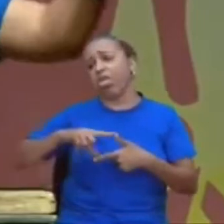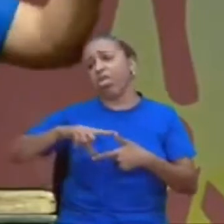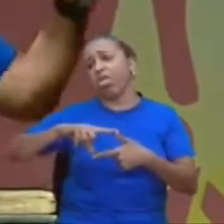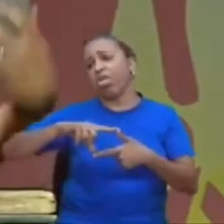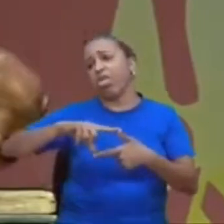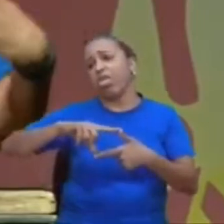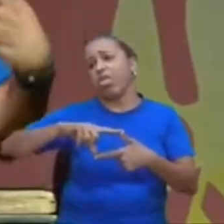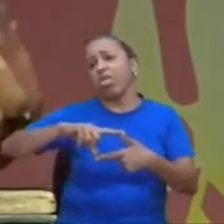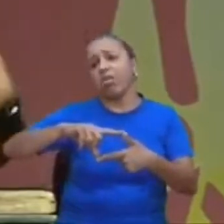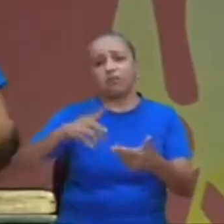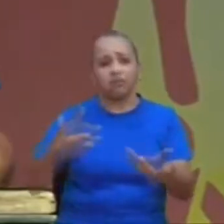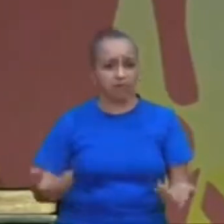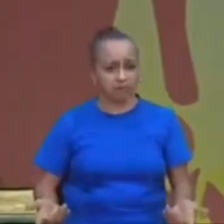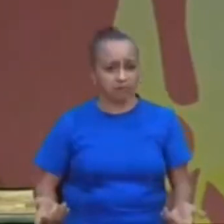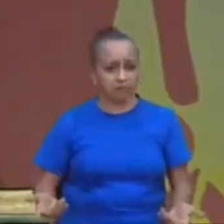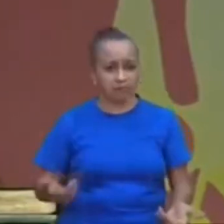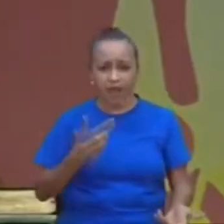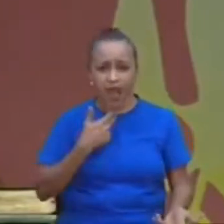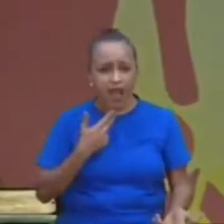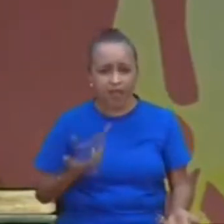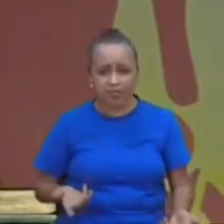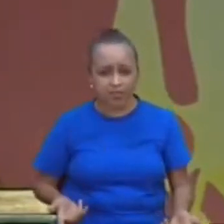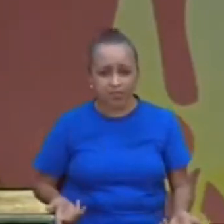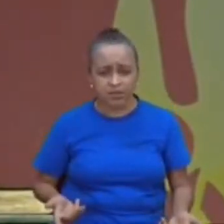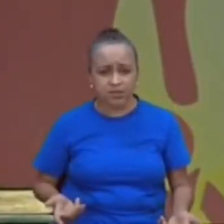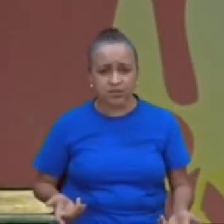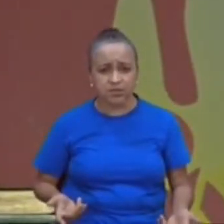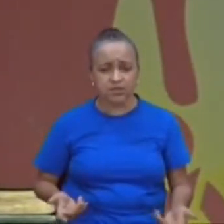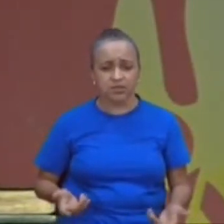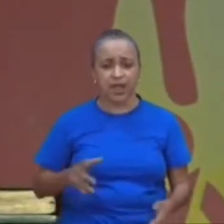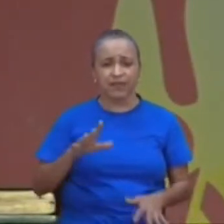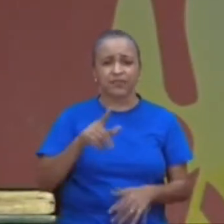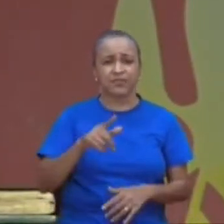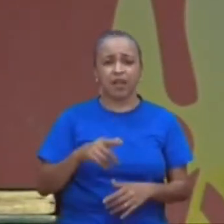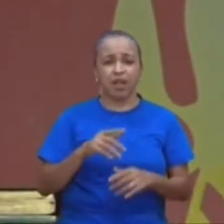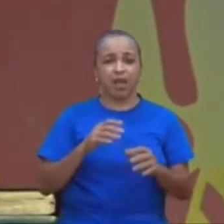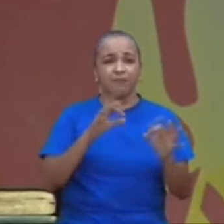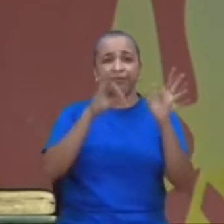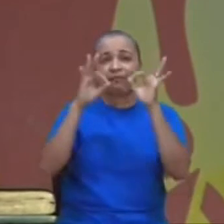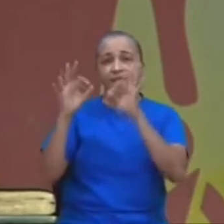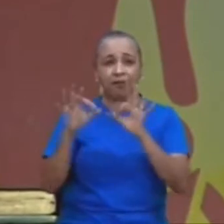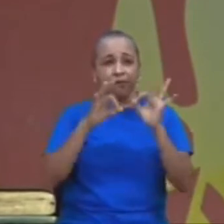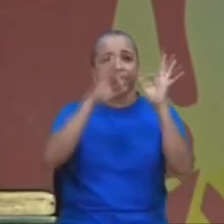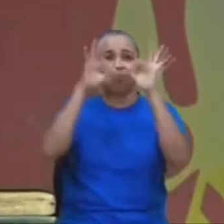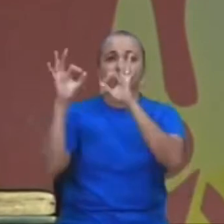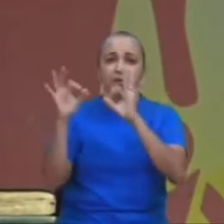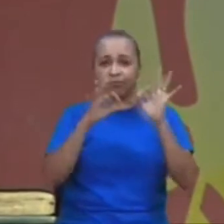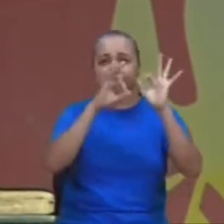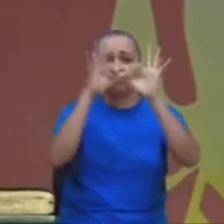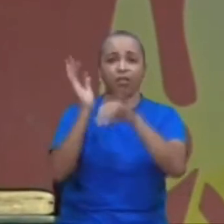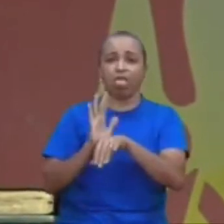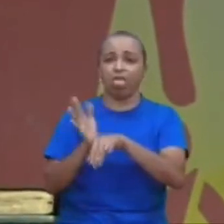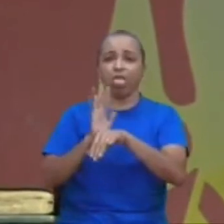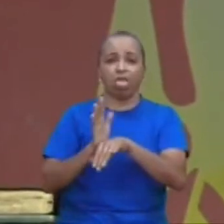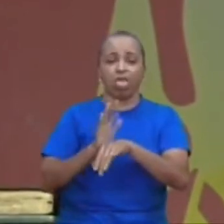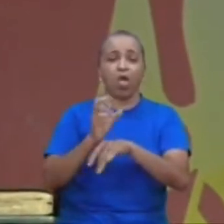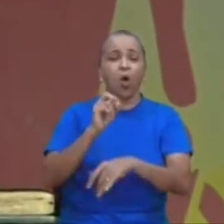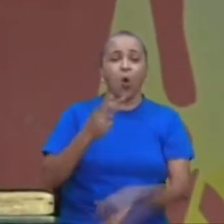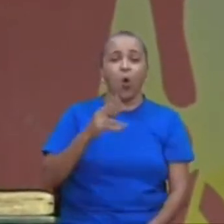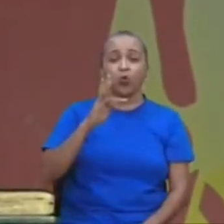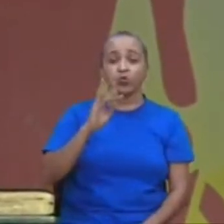enquanto você ficar, tempos e tempos, nesse reels, reels, reels, reels, e no Tik Tok,